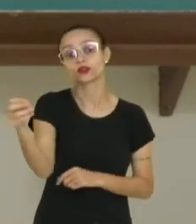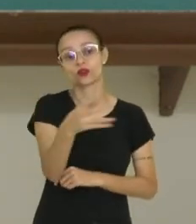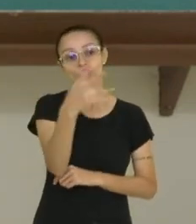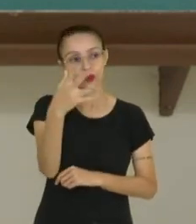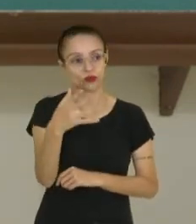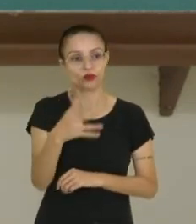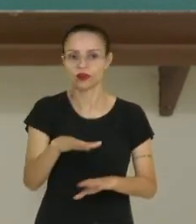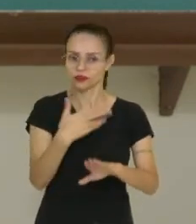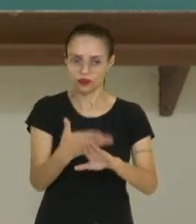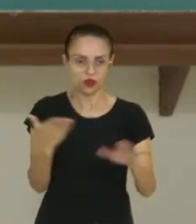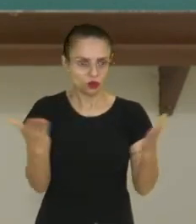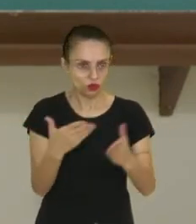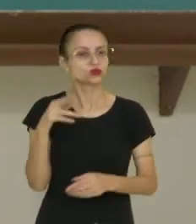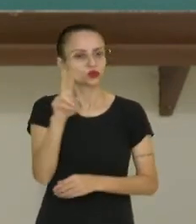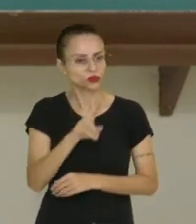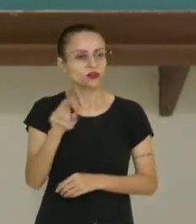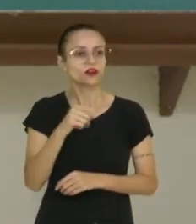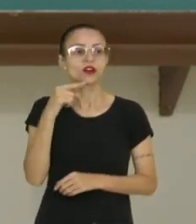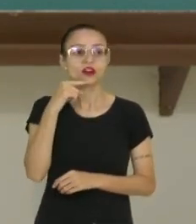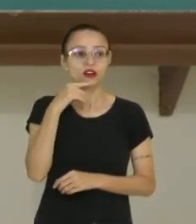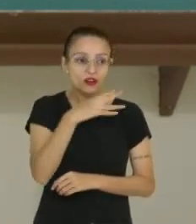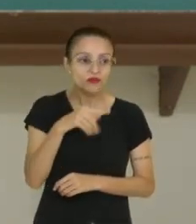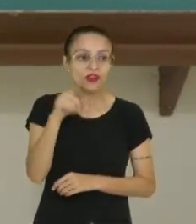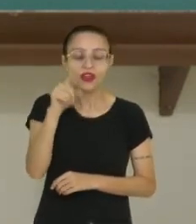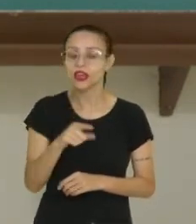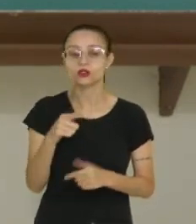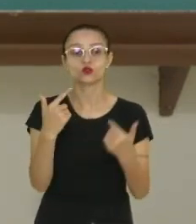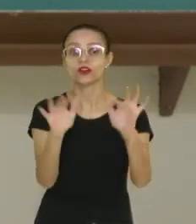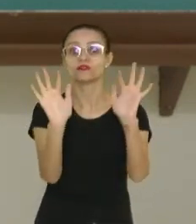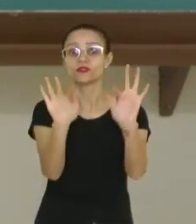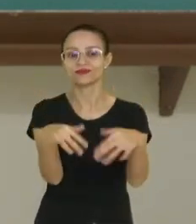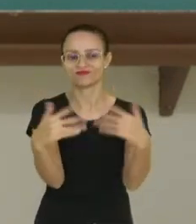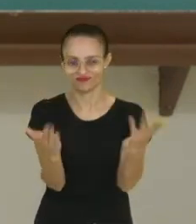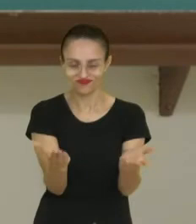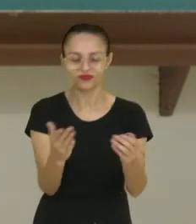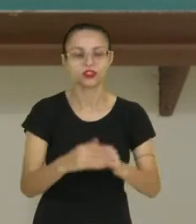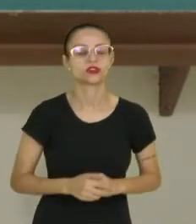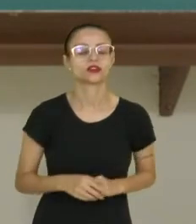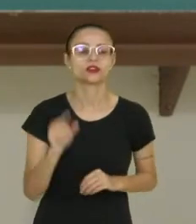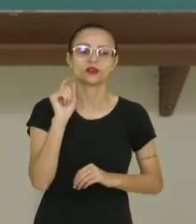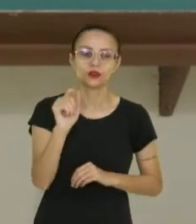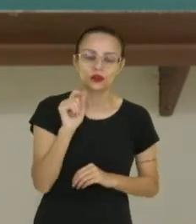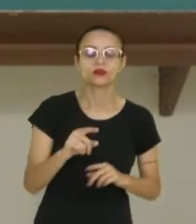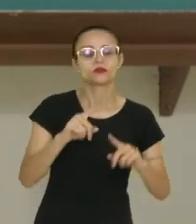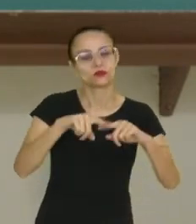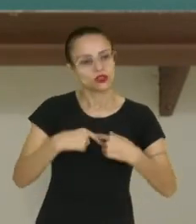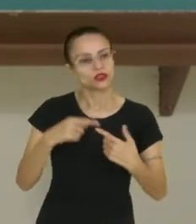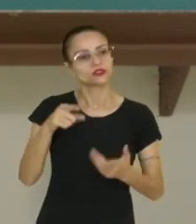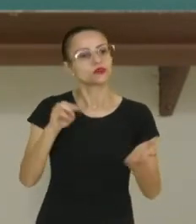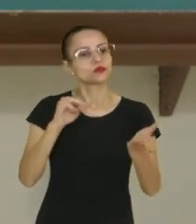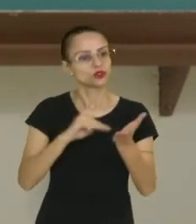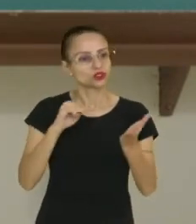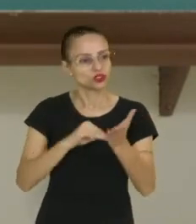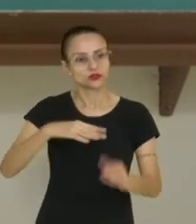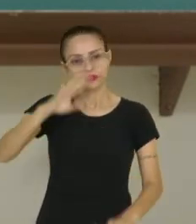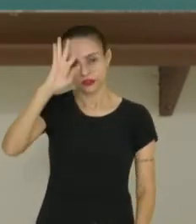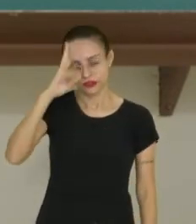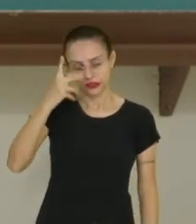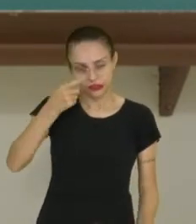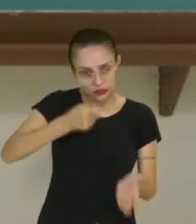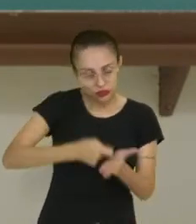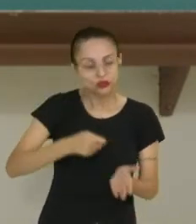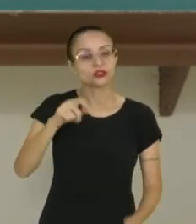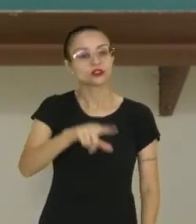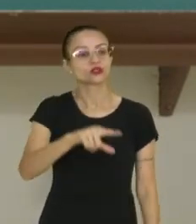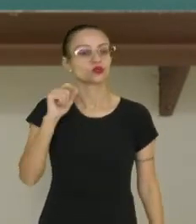E até hoje consumimos, então, obviamente, esse mercado era infinito, tá? Então, por esse motivo, foi decidido, foi